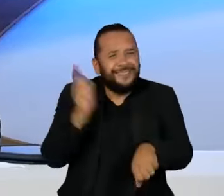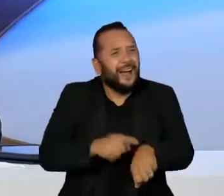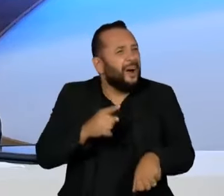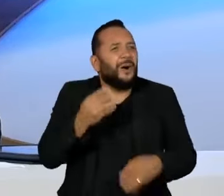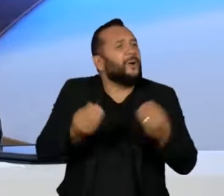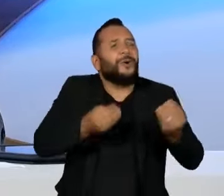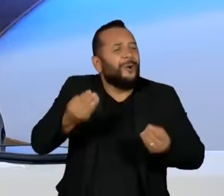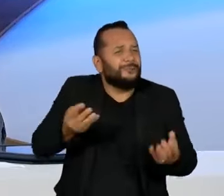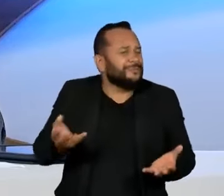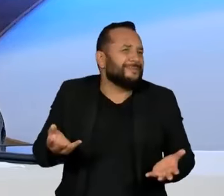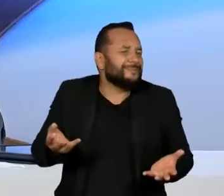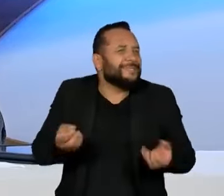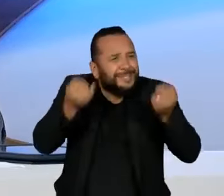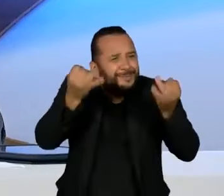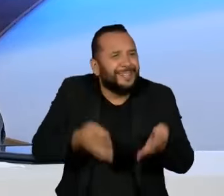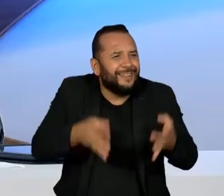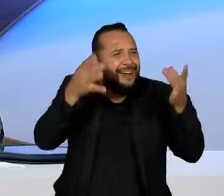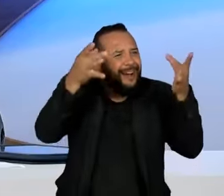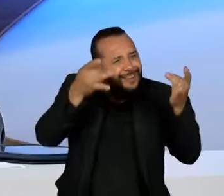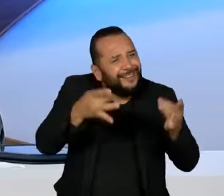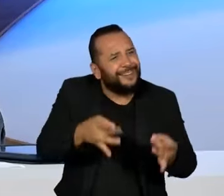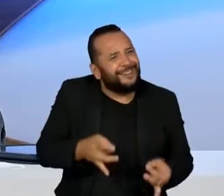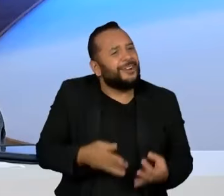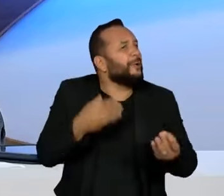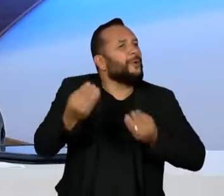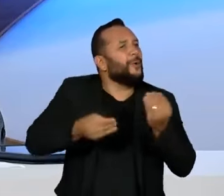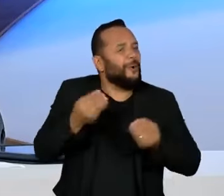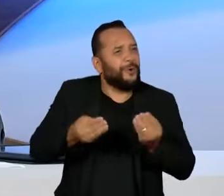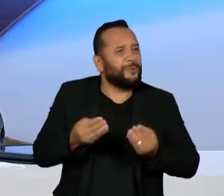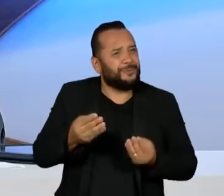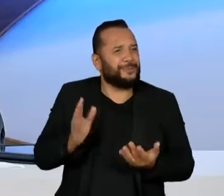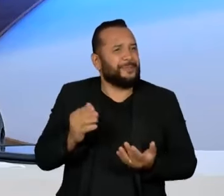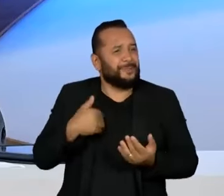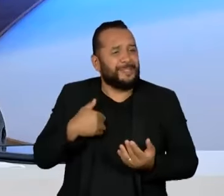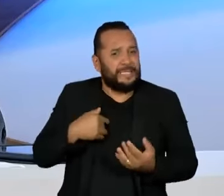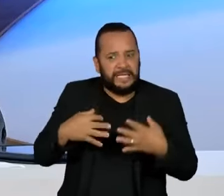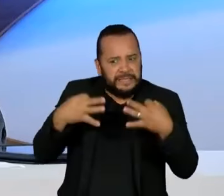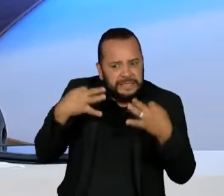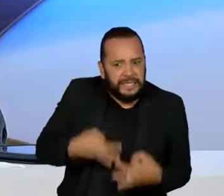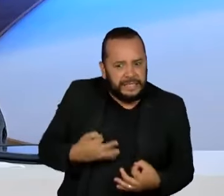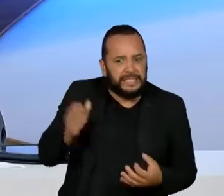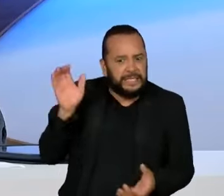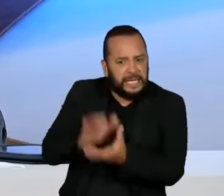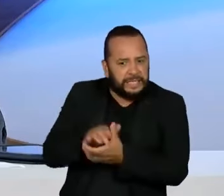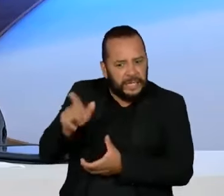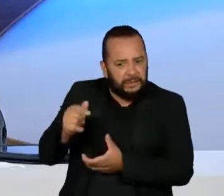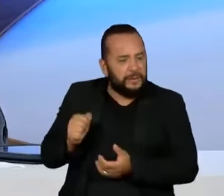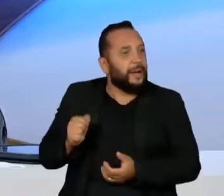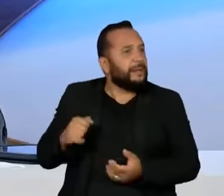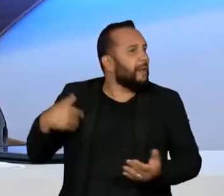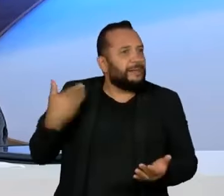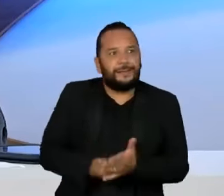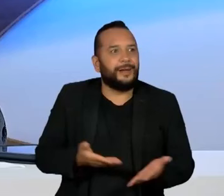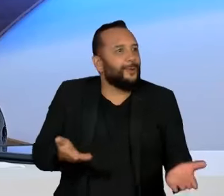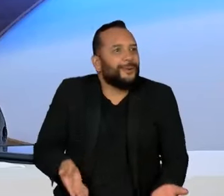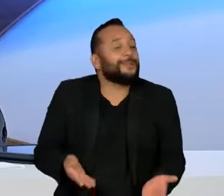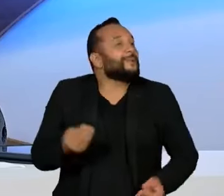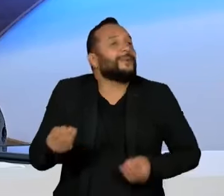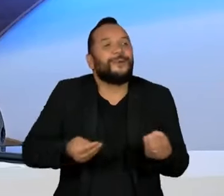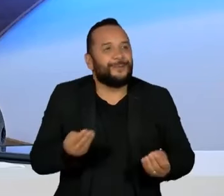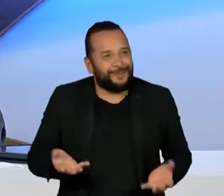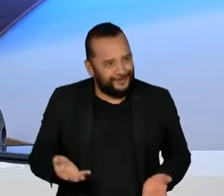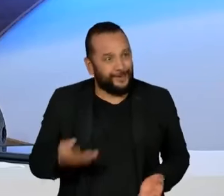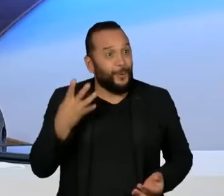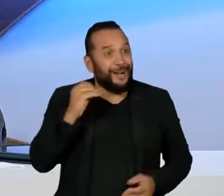que você contasse um pouco como isso virou realidade, essa certeza que você tinha e continua sendo uma realidade hoje,